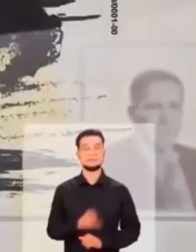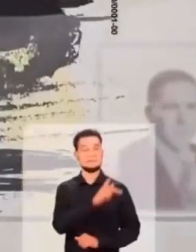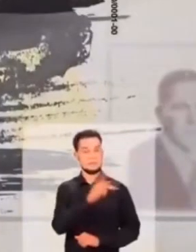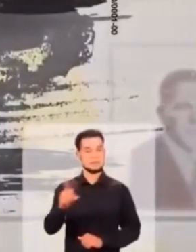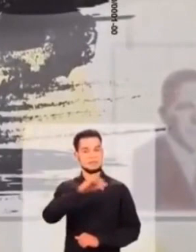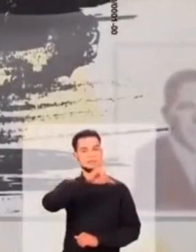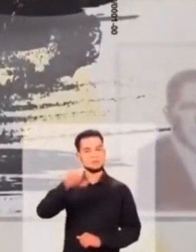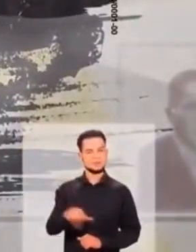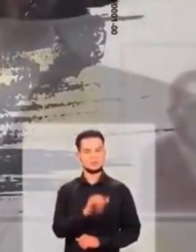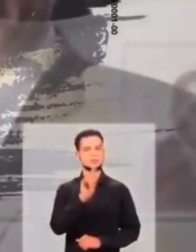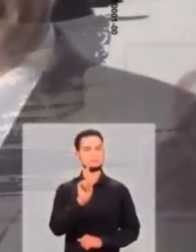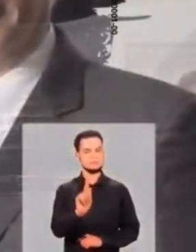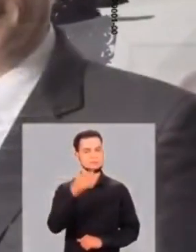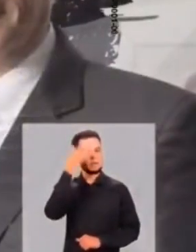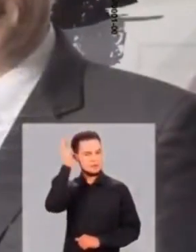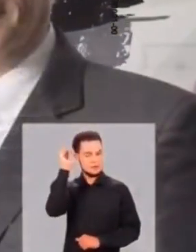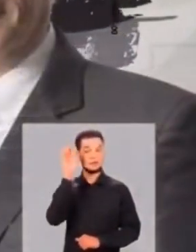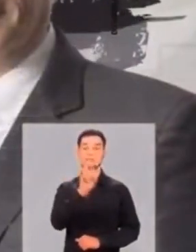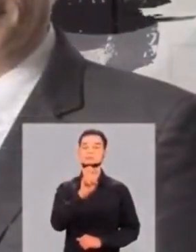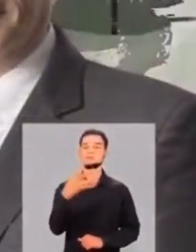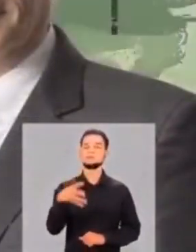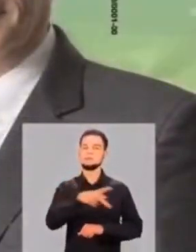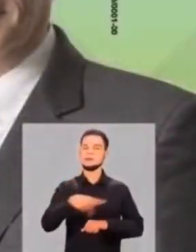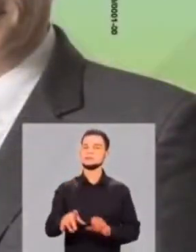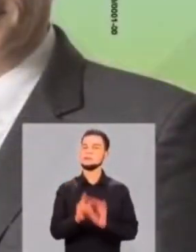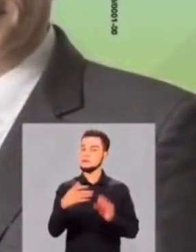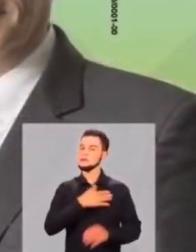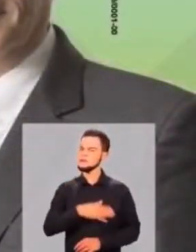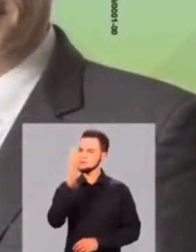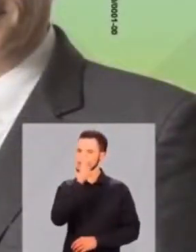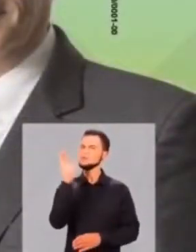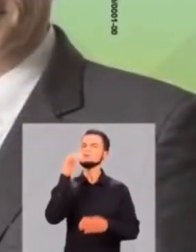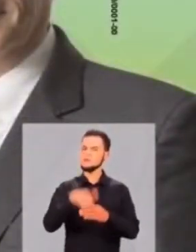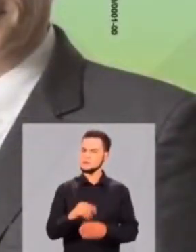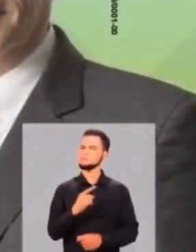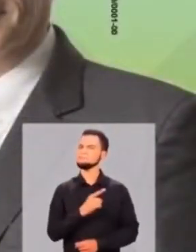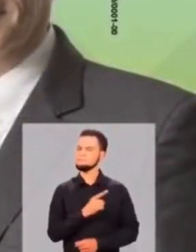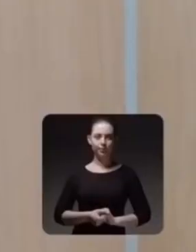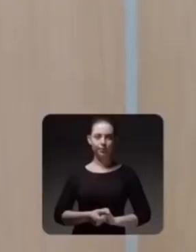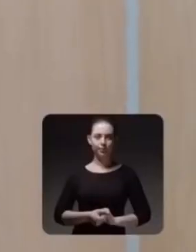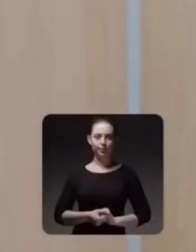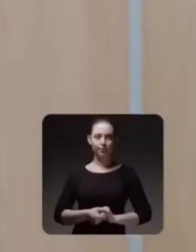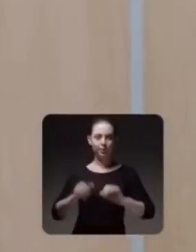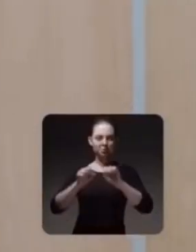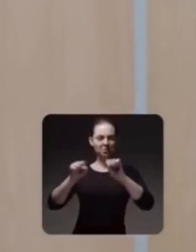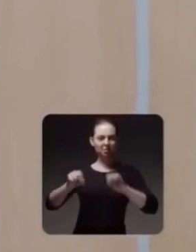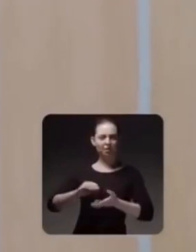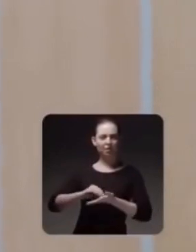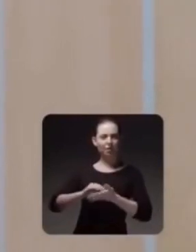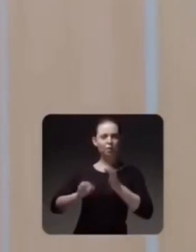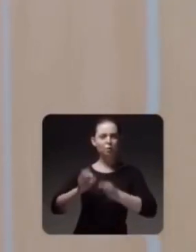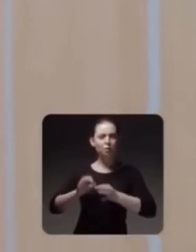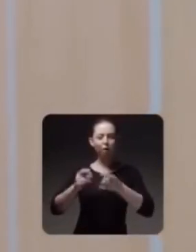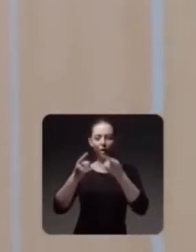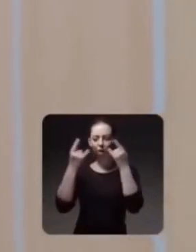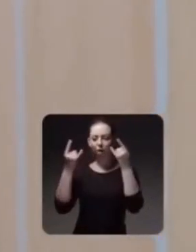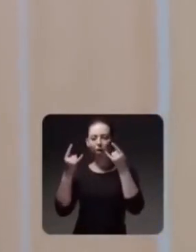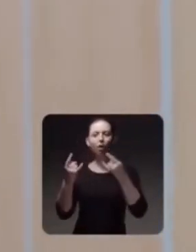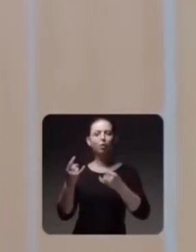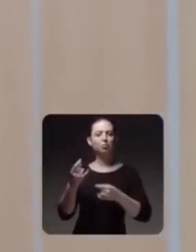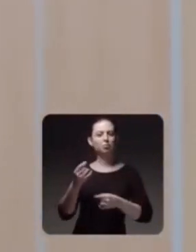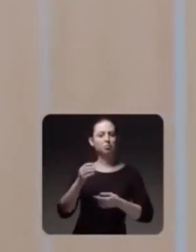fiquem com Deus. Presidente João Goulart Filho, 54 Pátria Livre. Quem gosta do Brasil, vota nele. O sistema injusto e